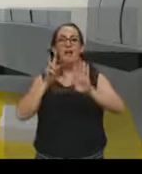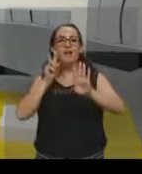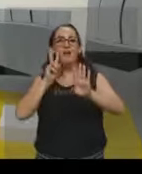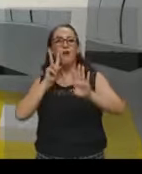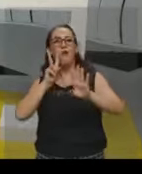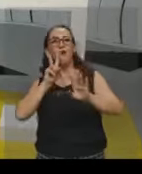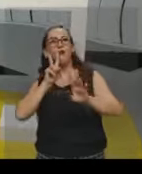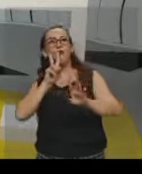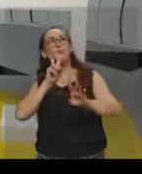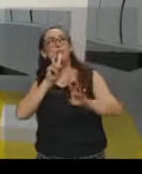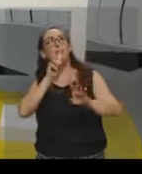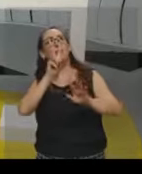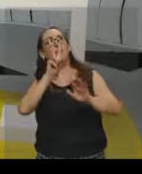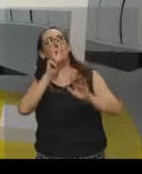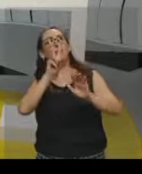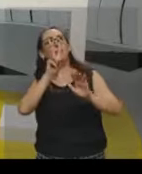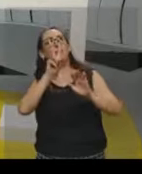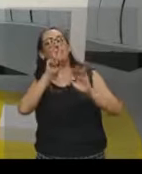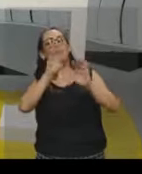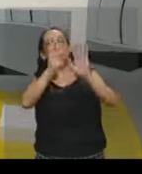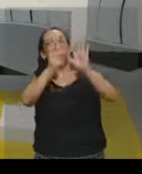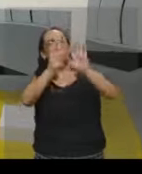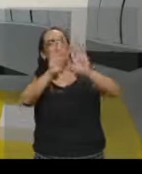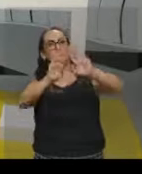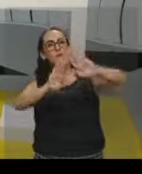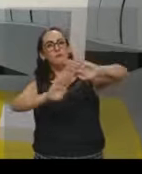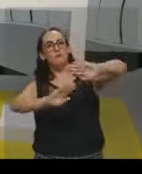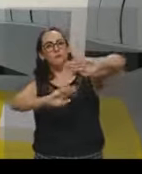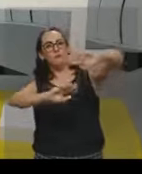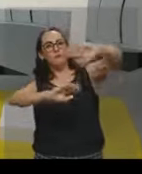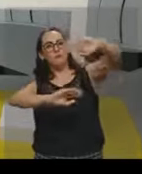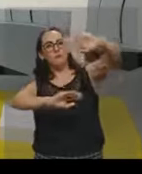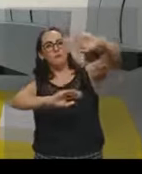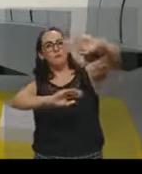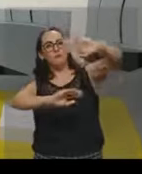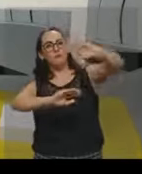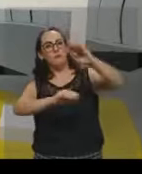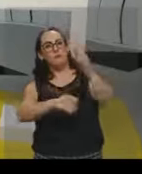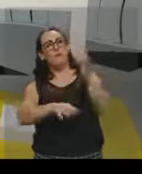tinha prédios.